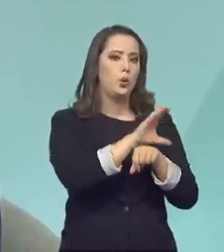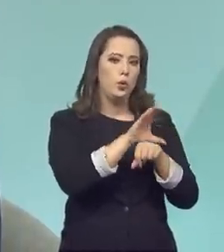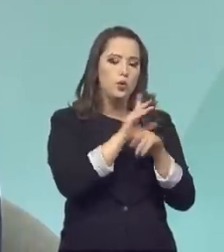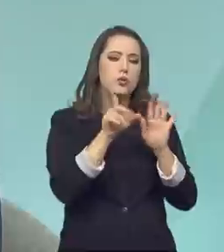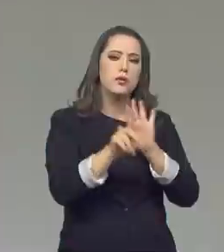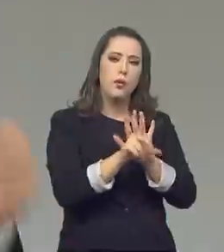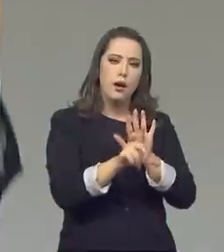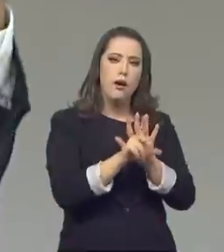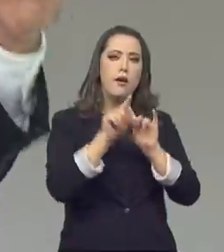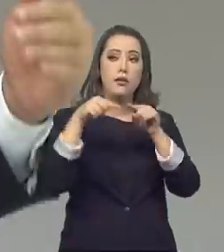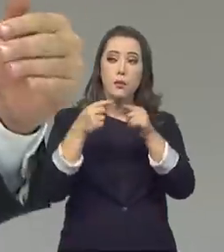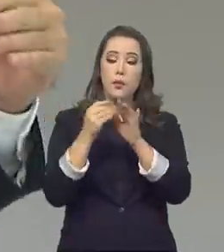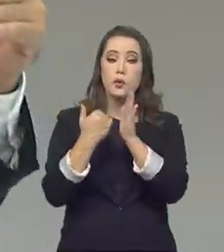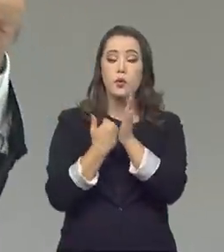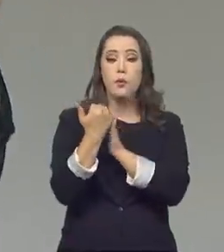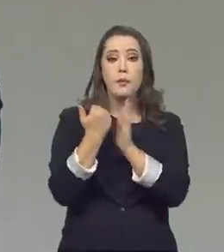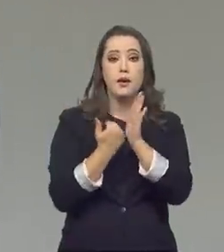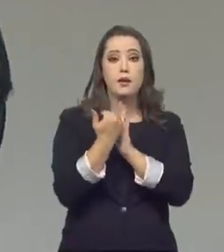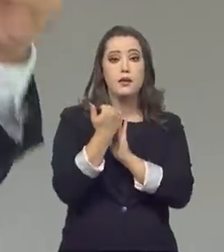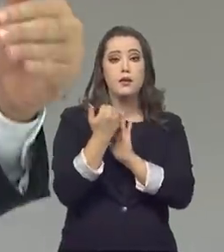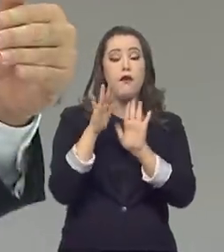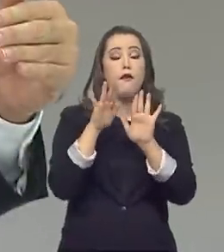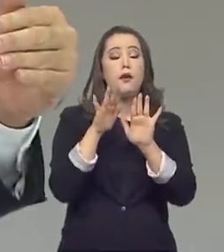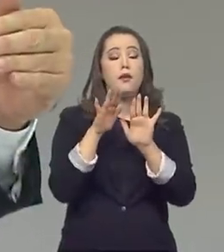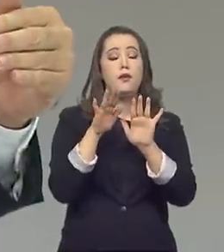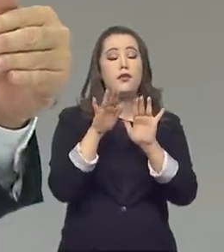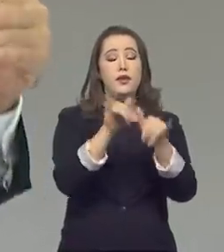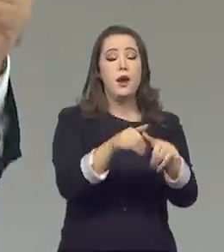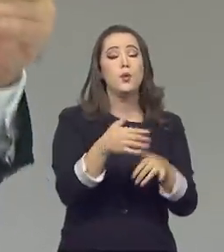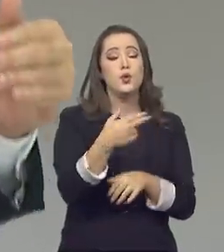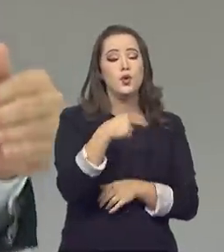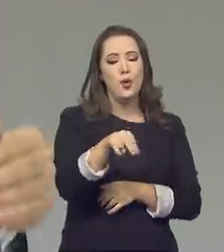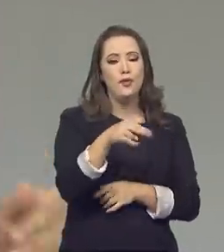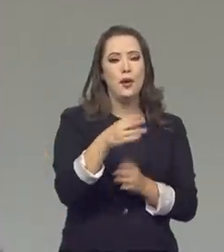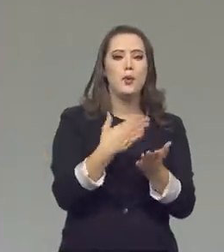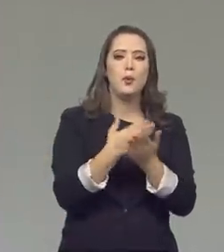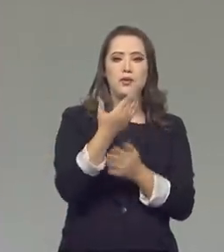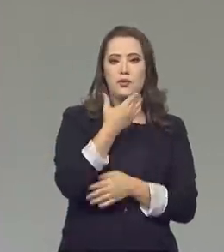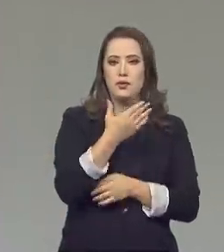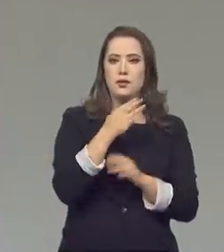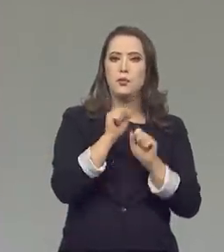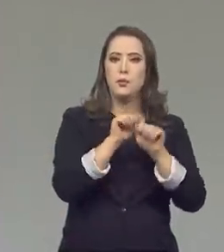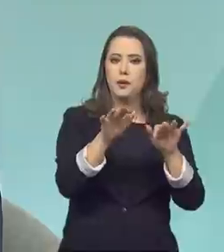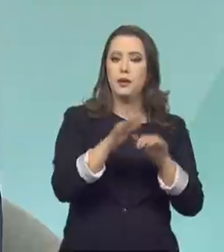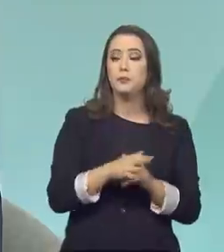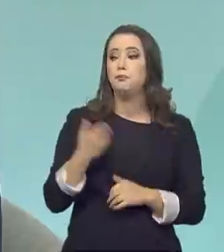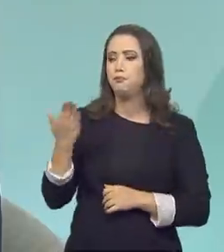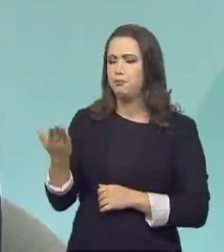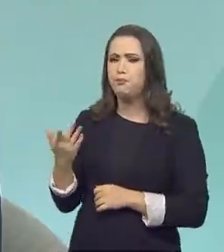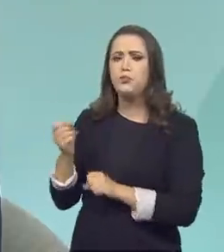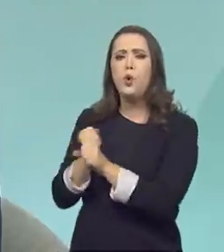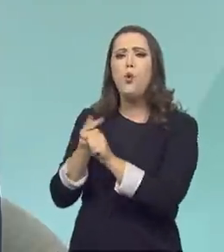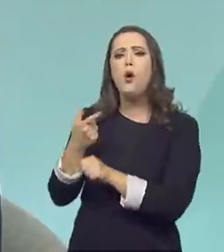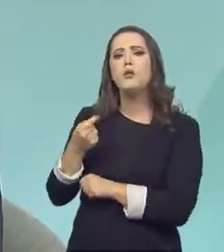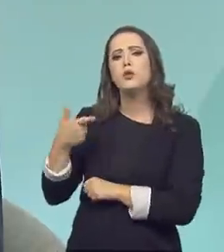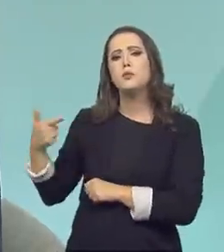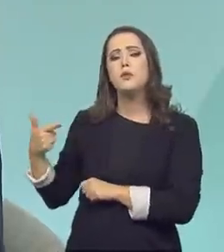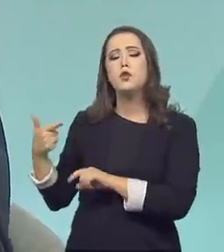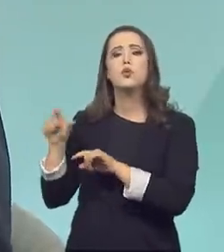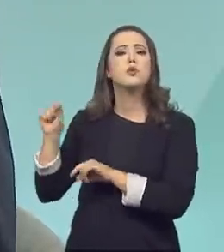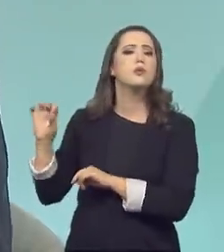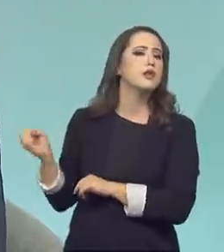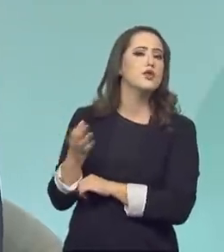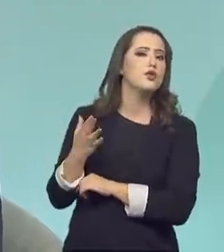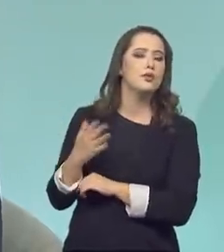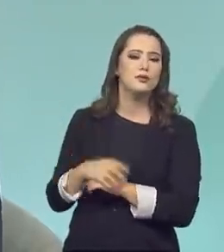portaria. E os próximos passos? O o inmetro está prevendo para 2022? Para 2022, aí eu